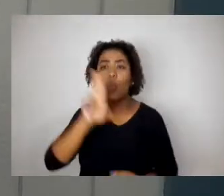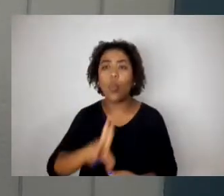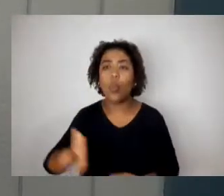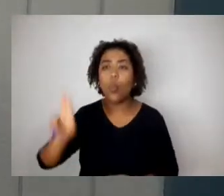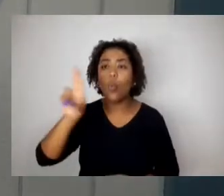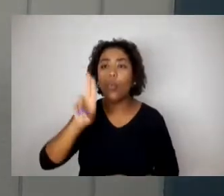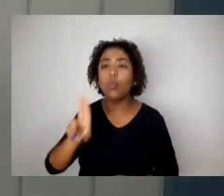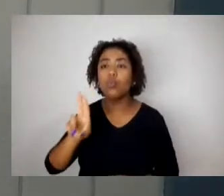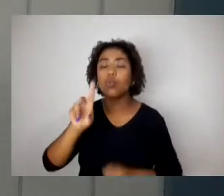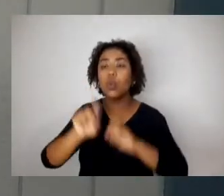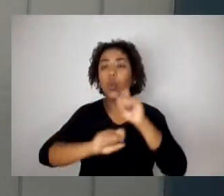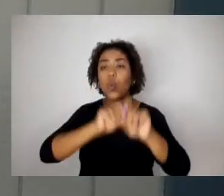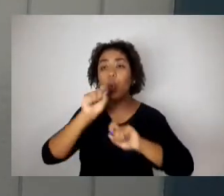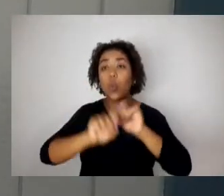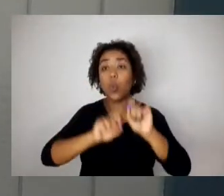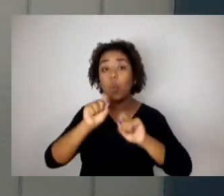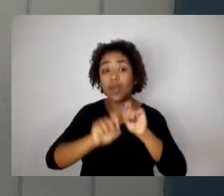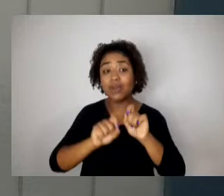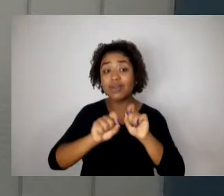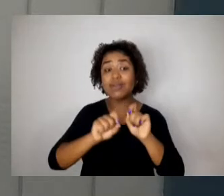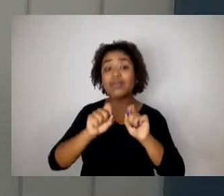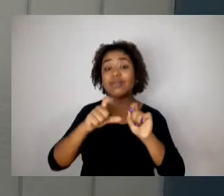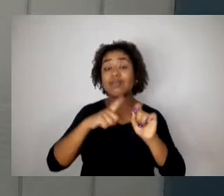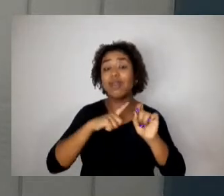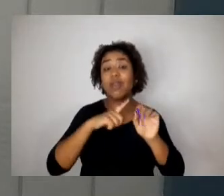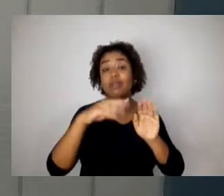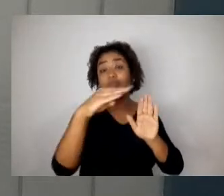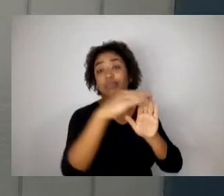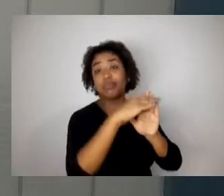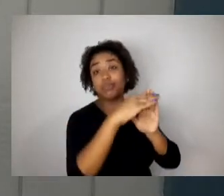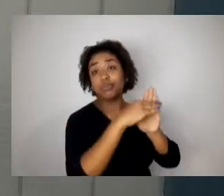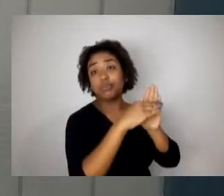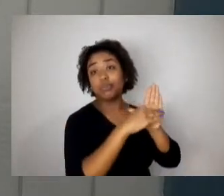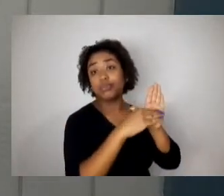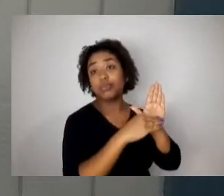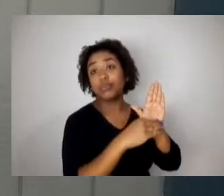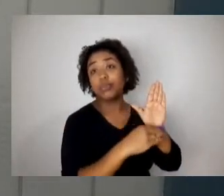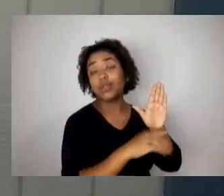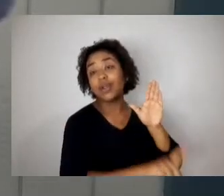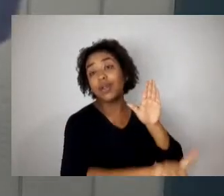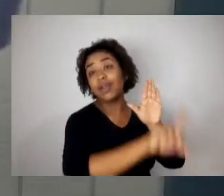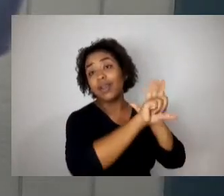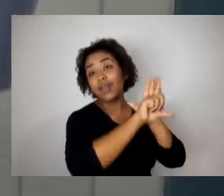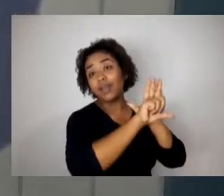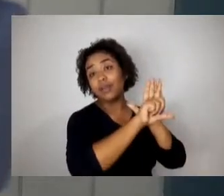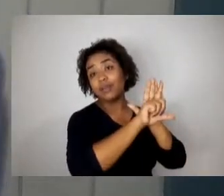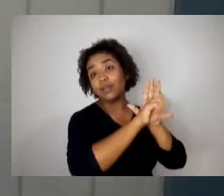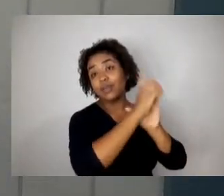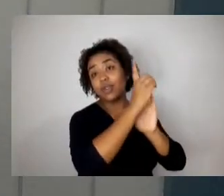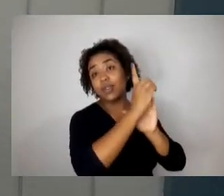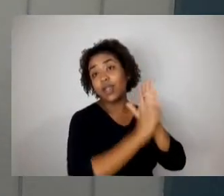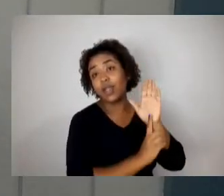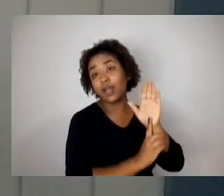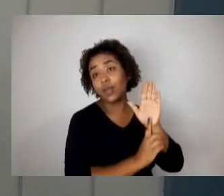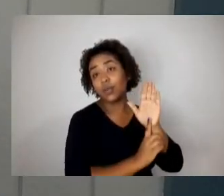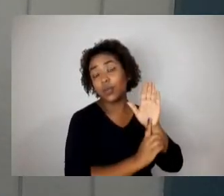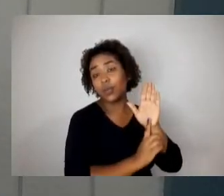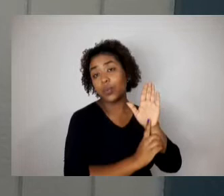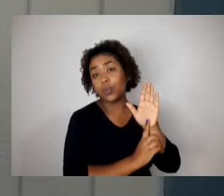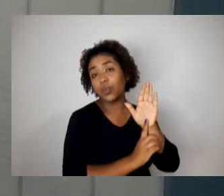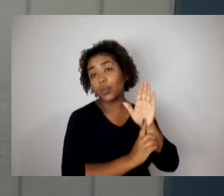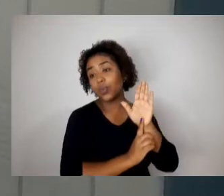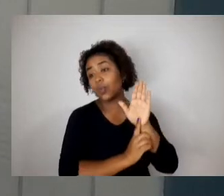determinado em lei. Em lei, decretos, só isso, mais nada. Mas as